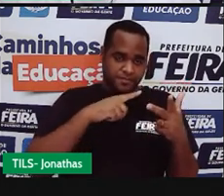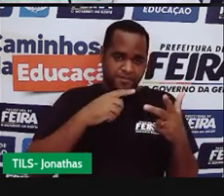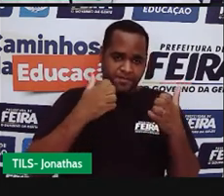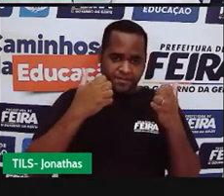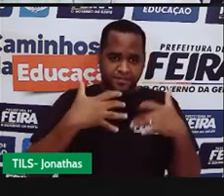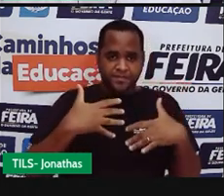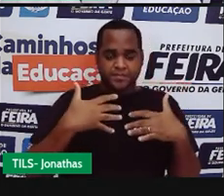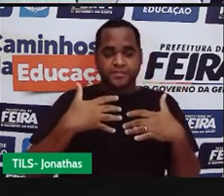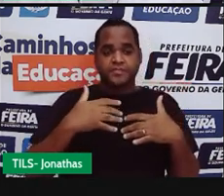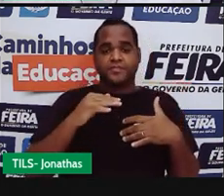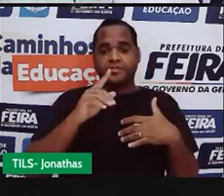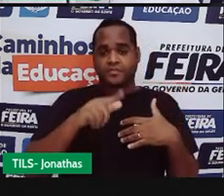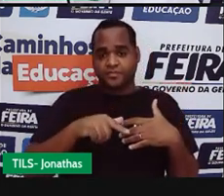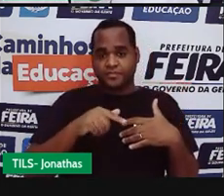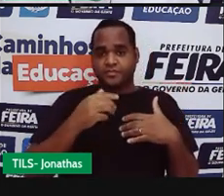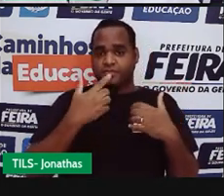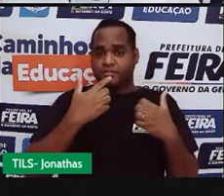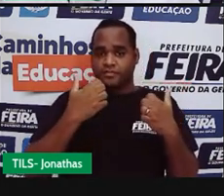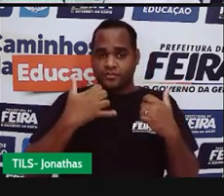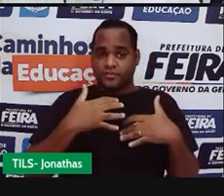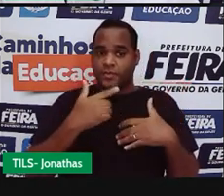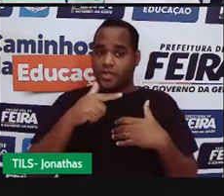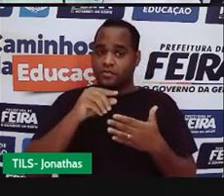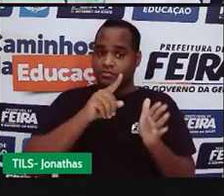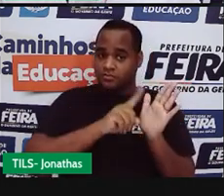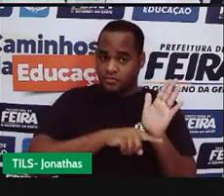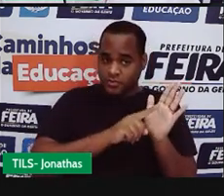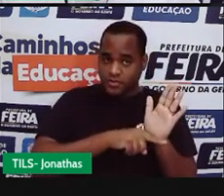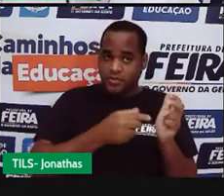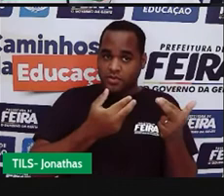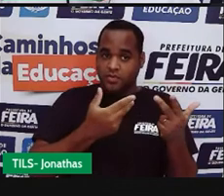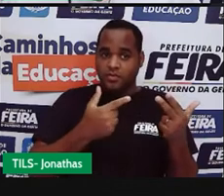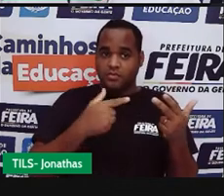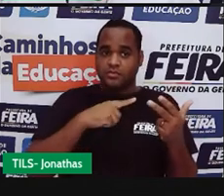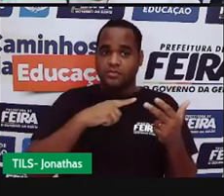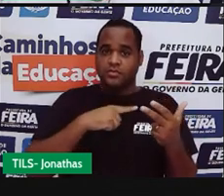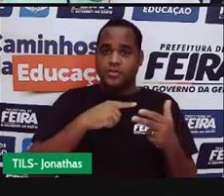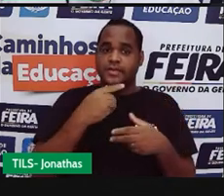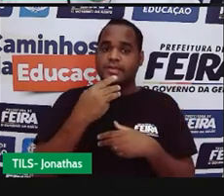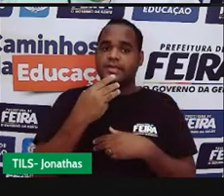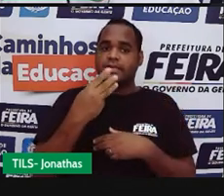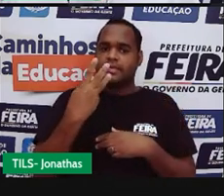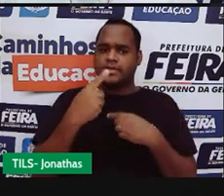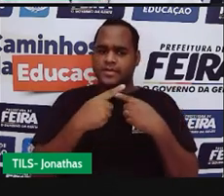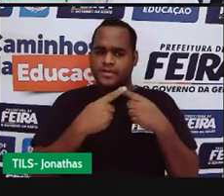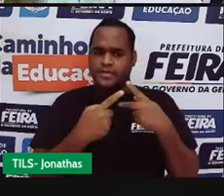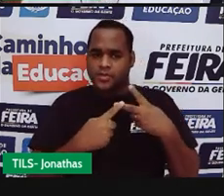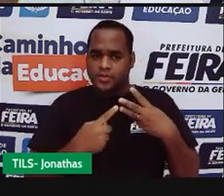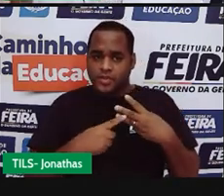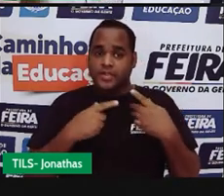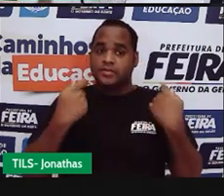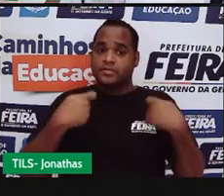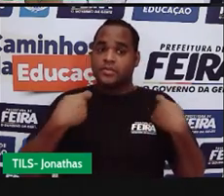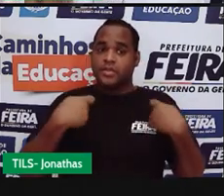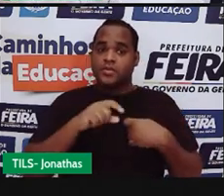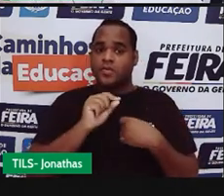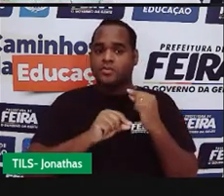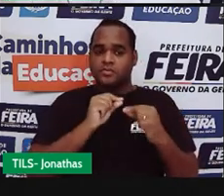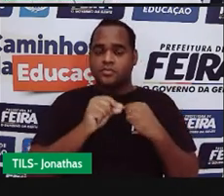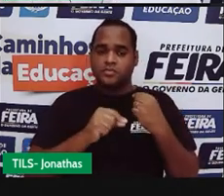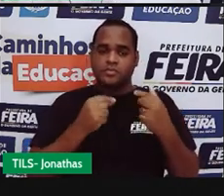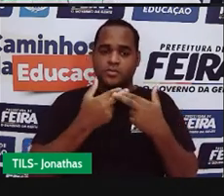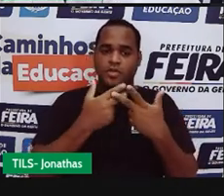menor do que o lado que está sobrando. Então, triângulo para ser triângulo, tem que acontecer isso.